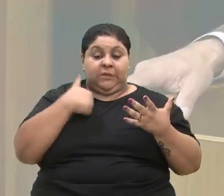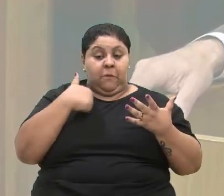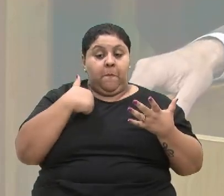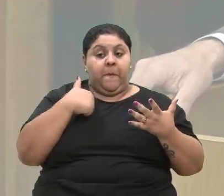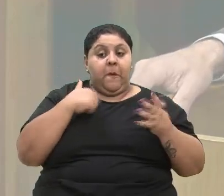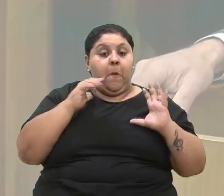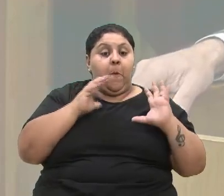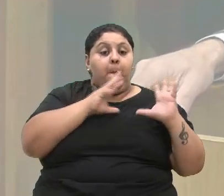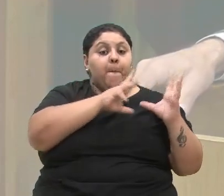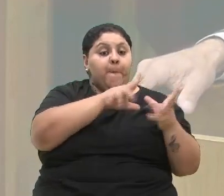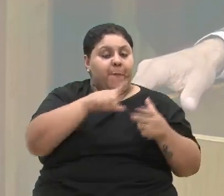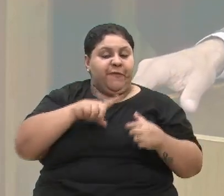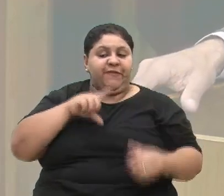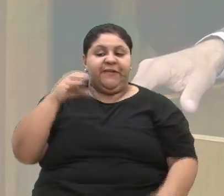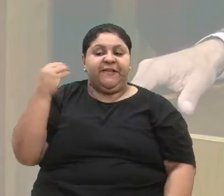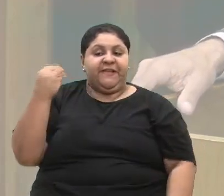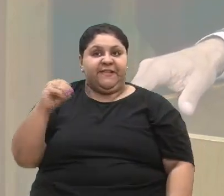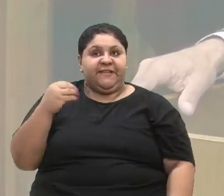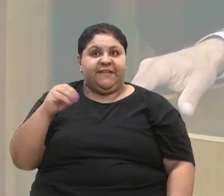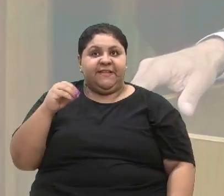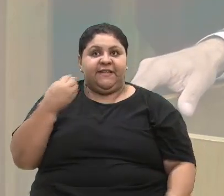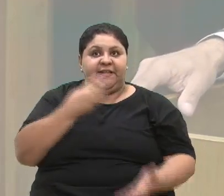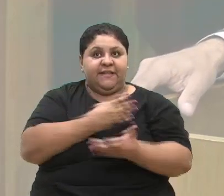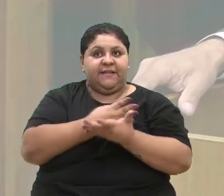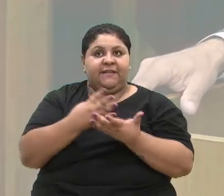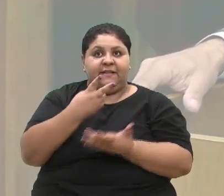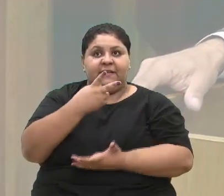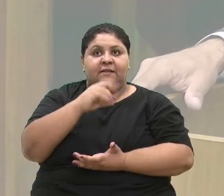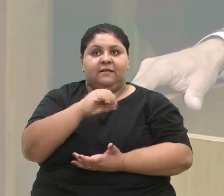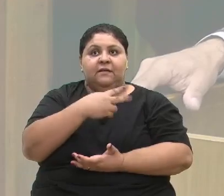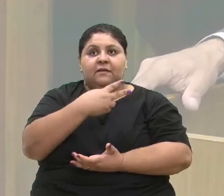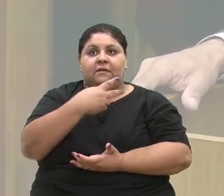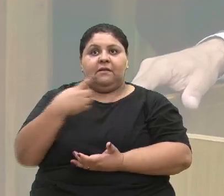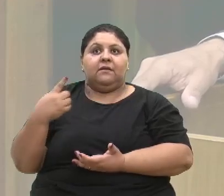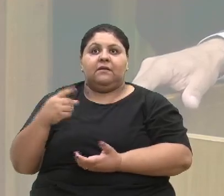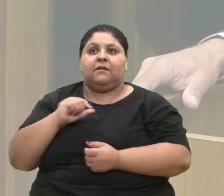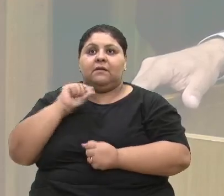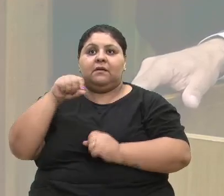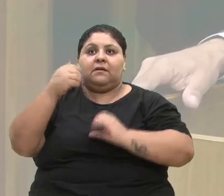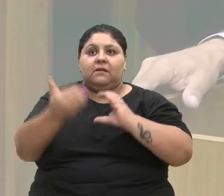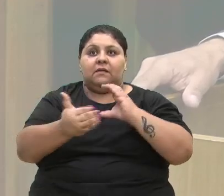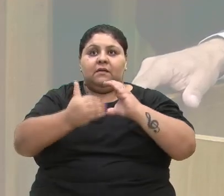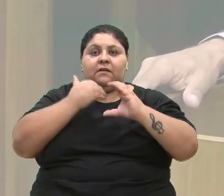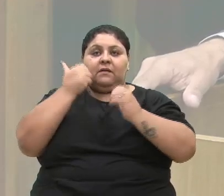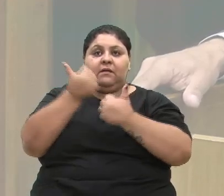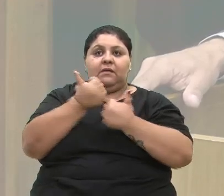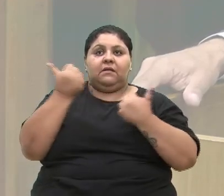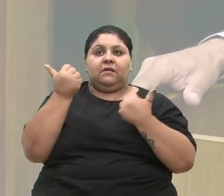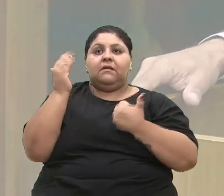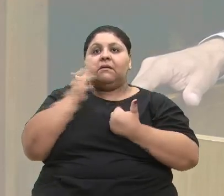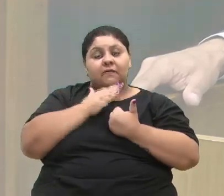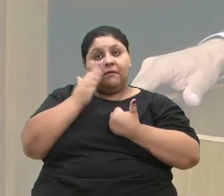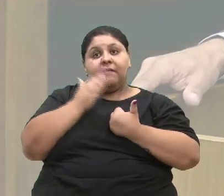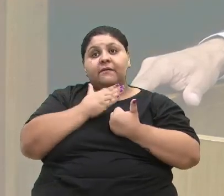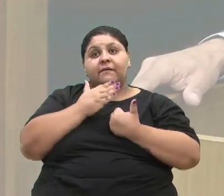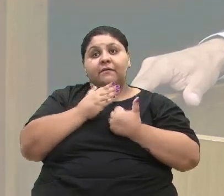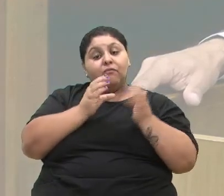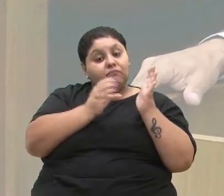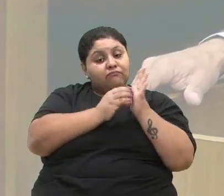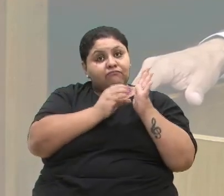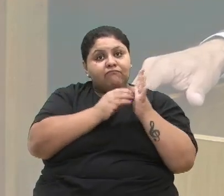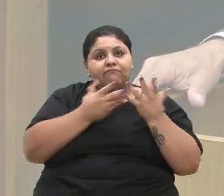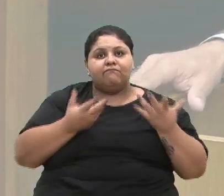bastante experiência desde 2012, servidor público, quem recebe nossos assessores de imediato são os servidores.